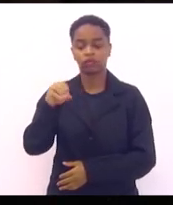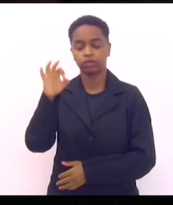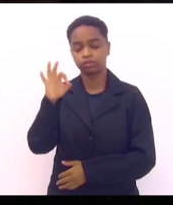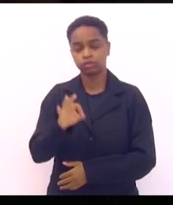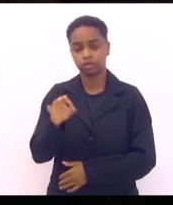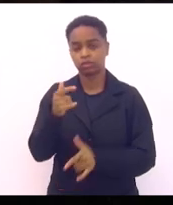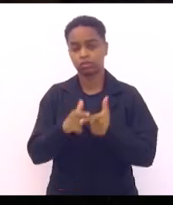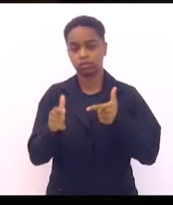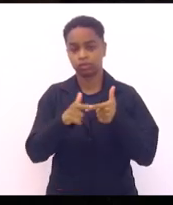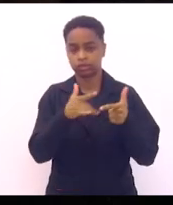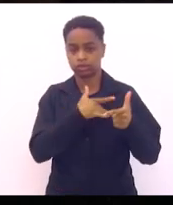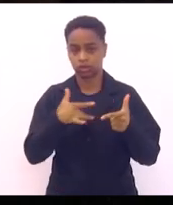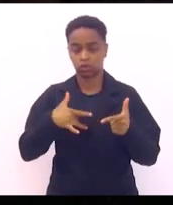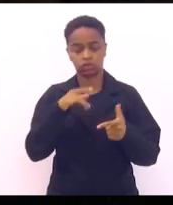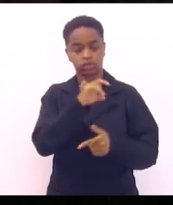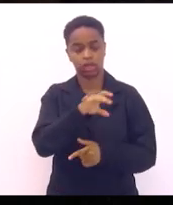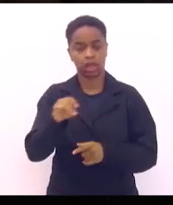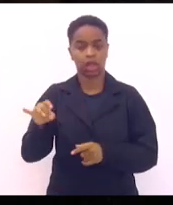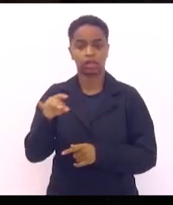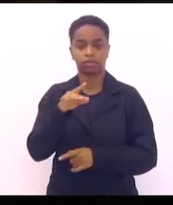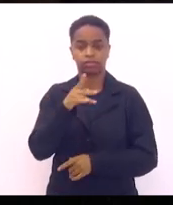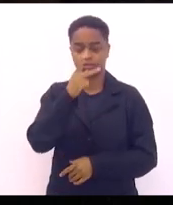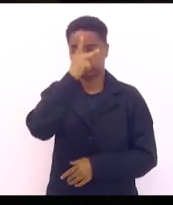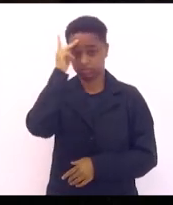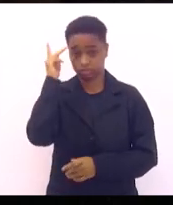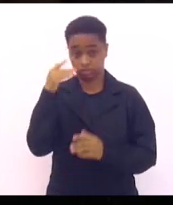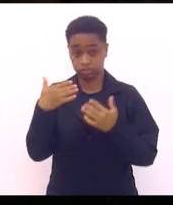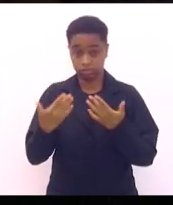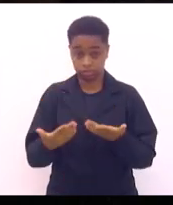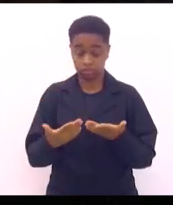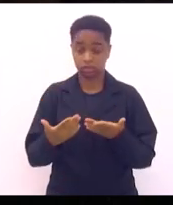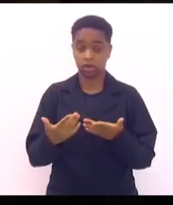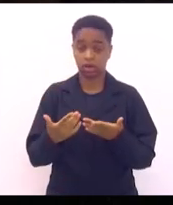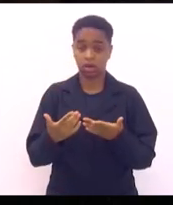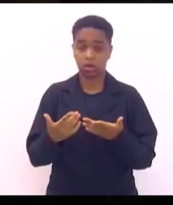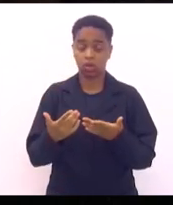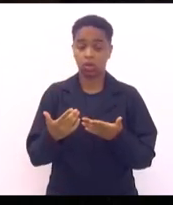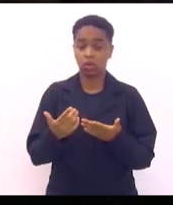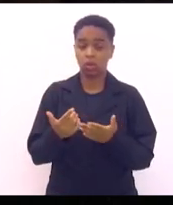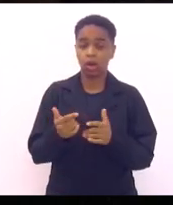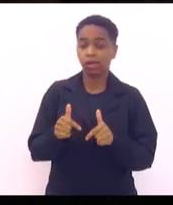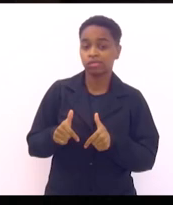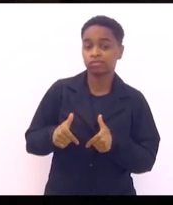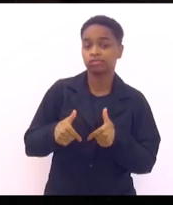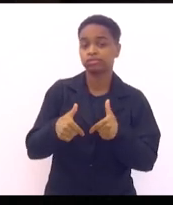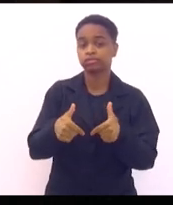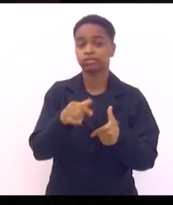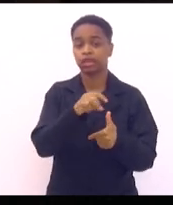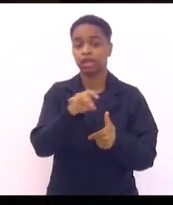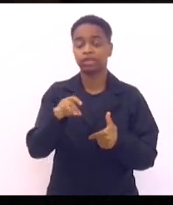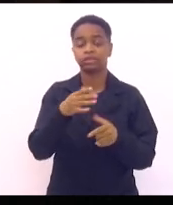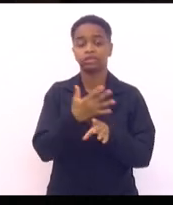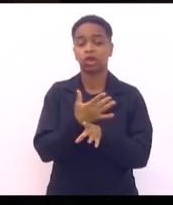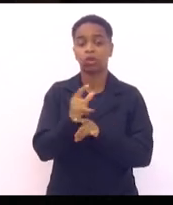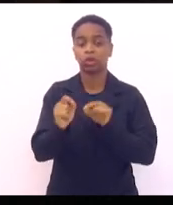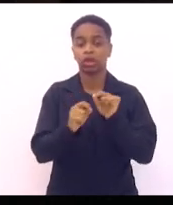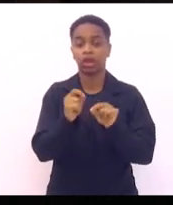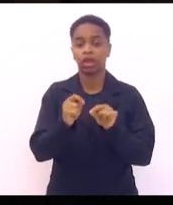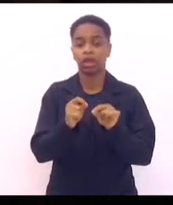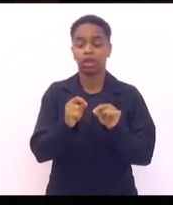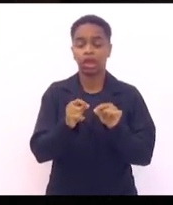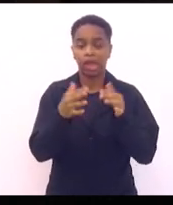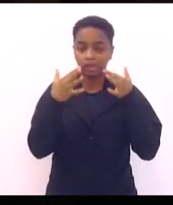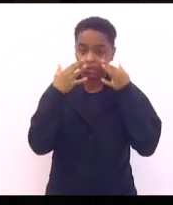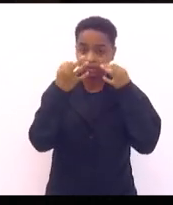pacientes. Então, a tarefa, a porta de entrada de todo o município é a atenção básica através de seus